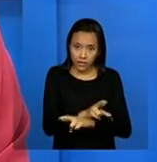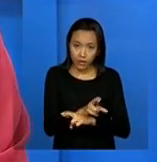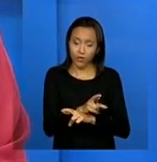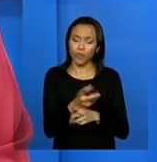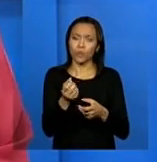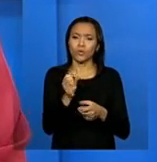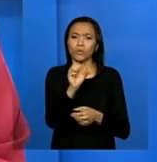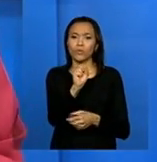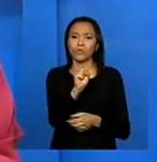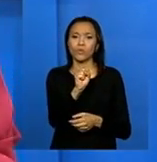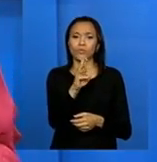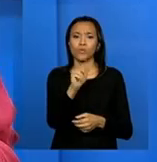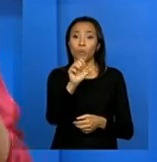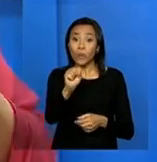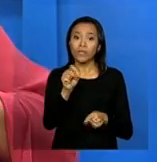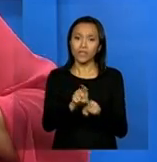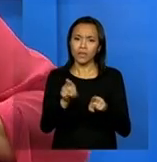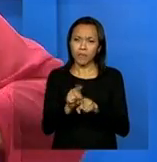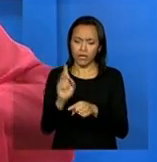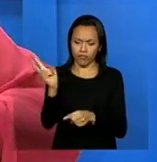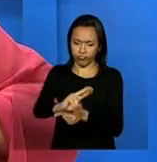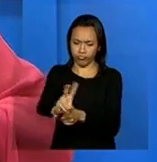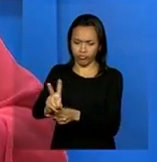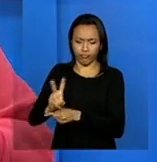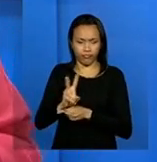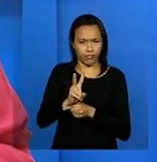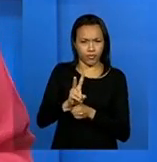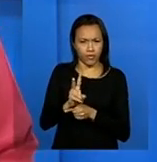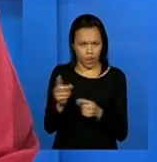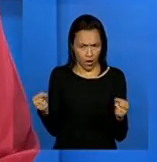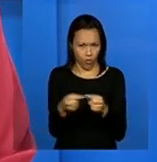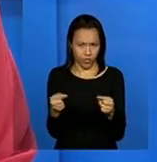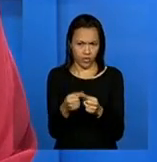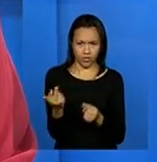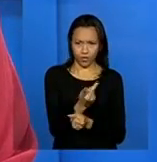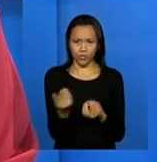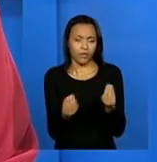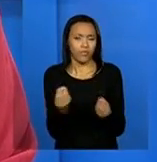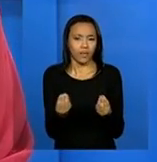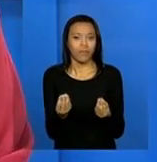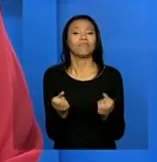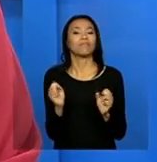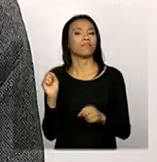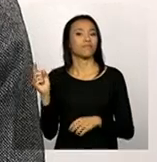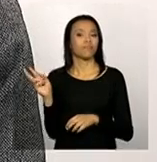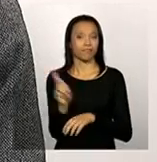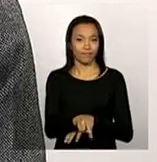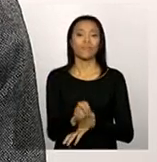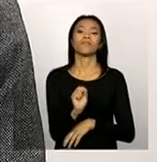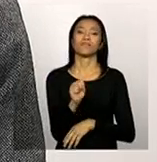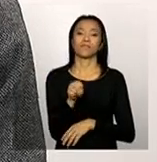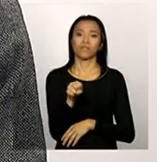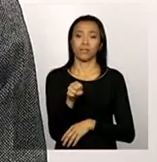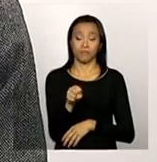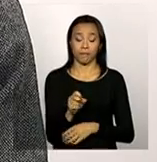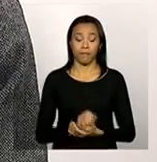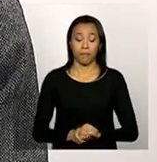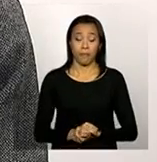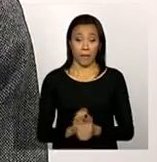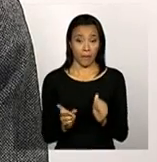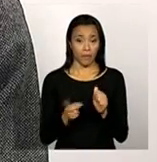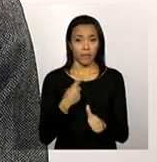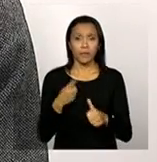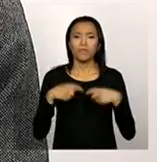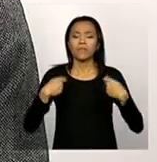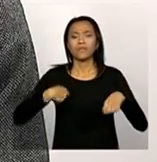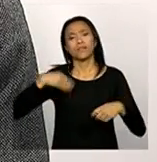-assistencial? Existe realmente alguma coisa que uma puxa a outra? Sim. Primeiramente, assim, a precisa compreender